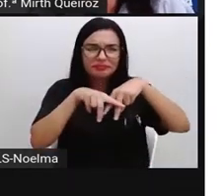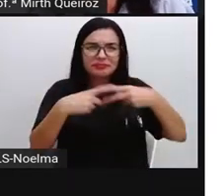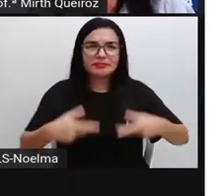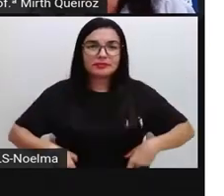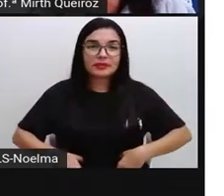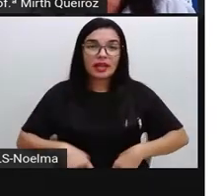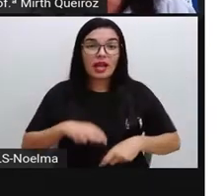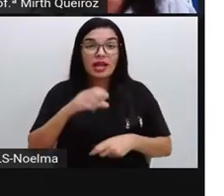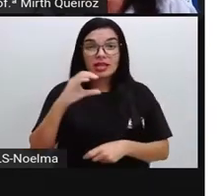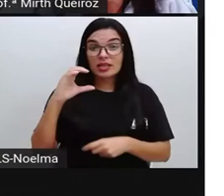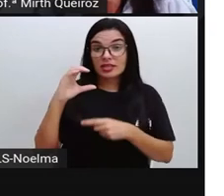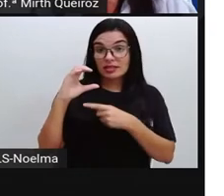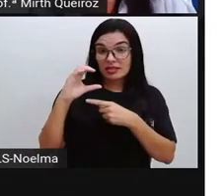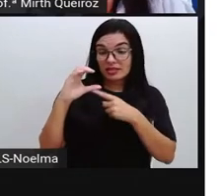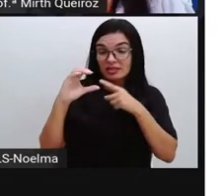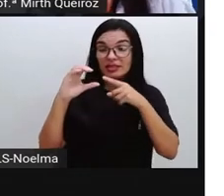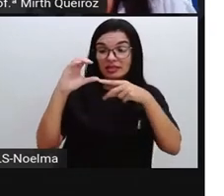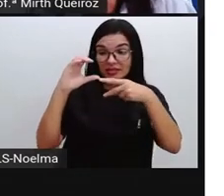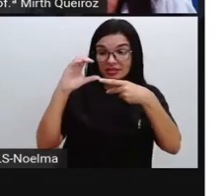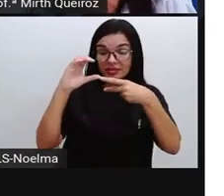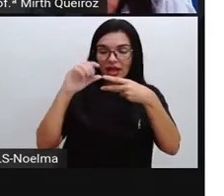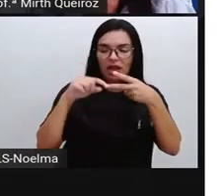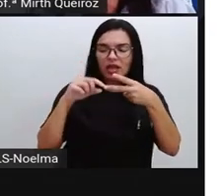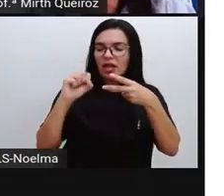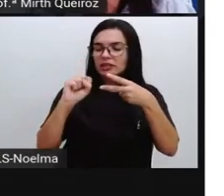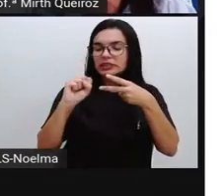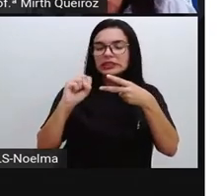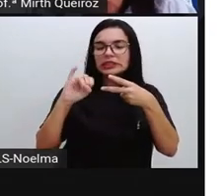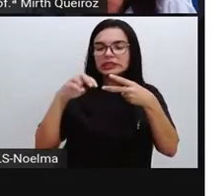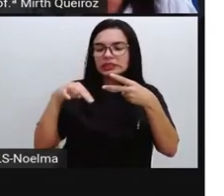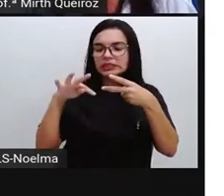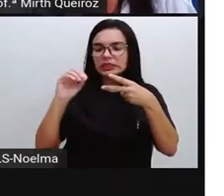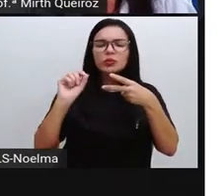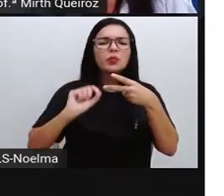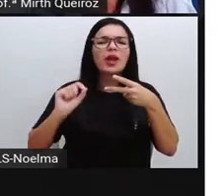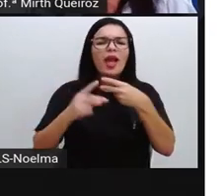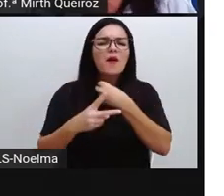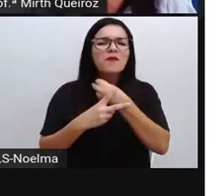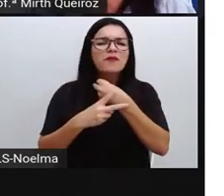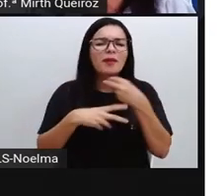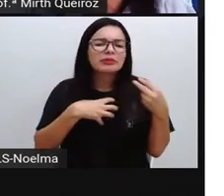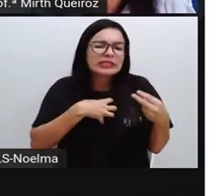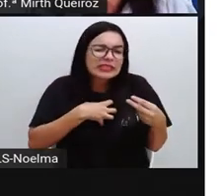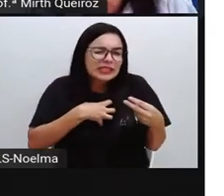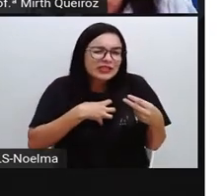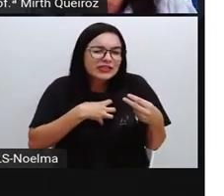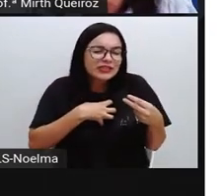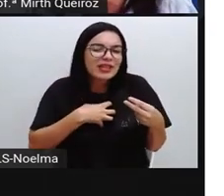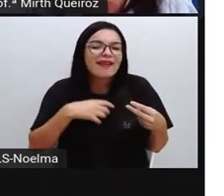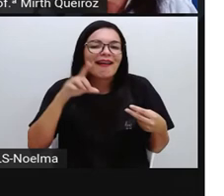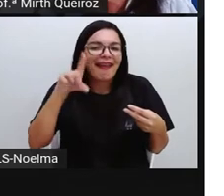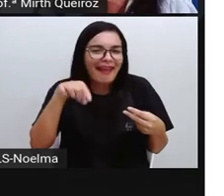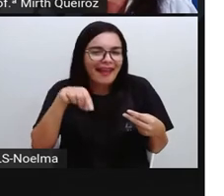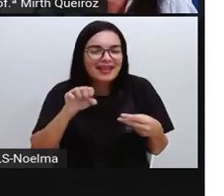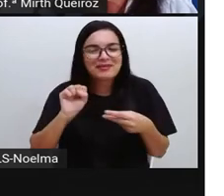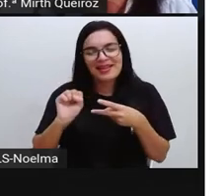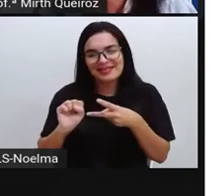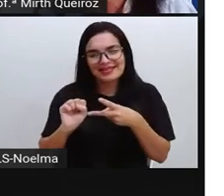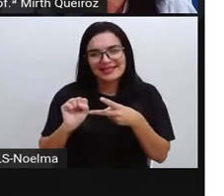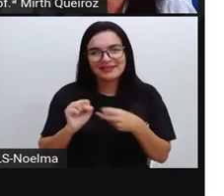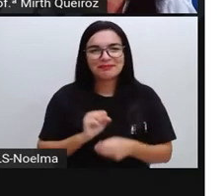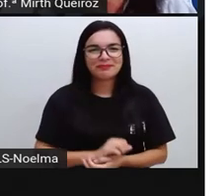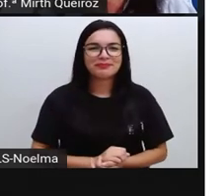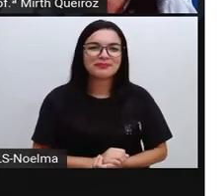saudade de vocês. Já indica sentimento, o verbo sentir, né? E aí seria com S.